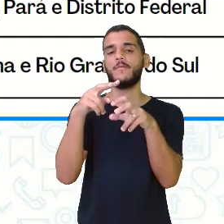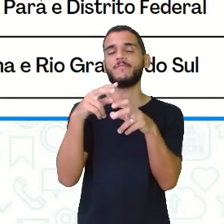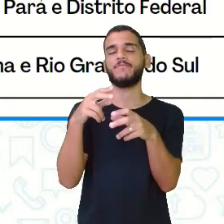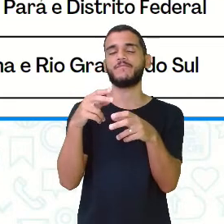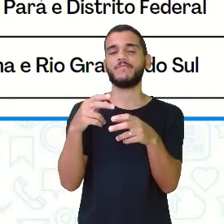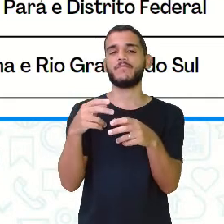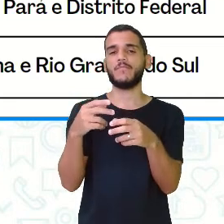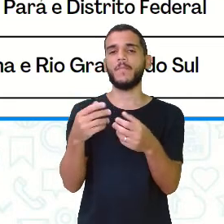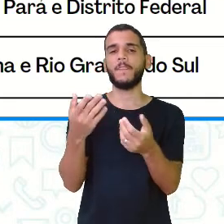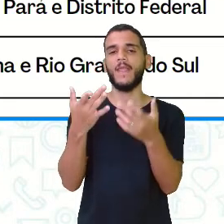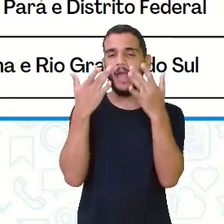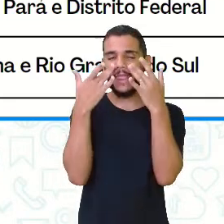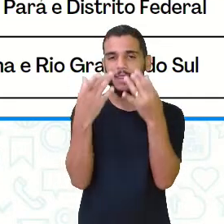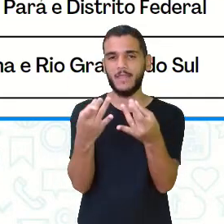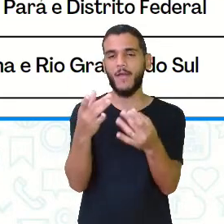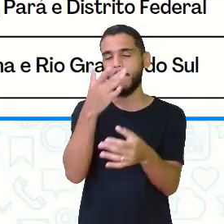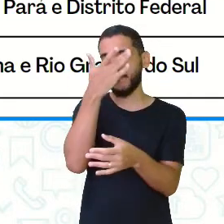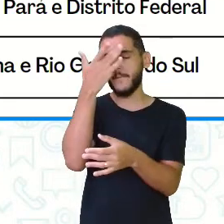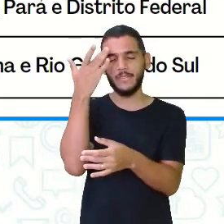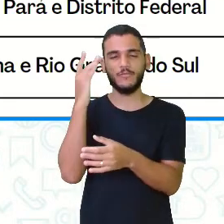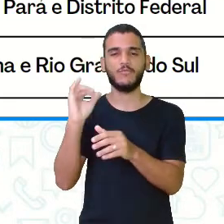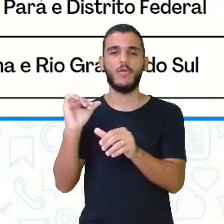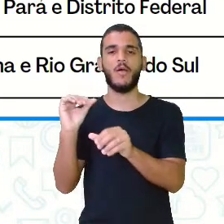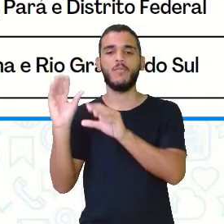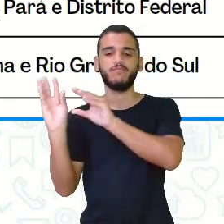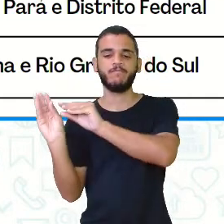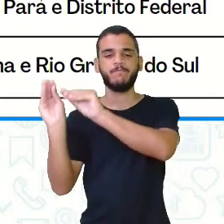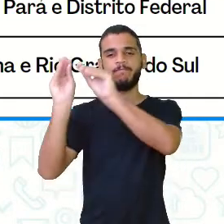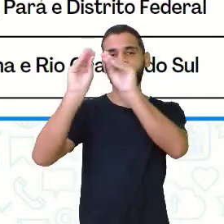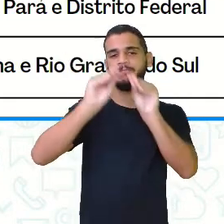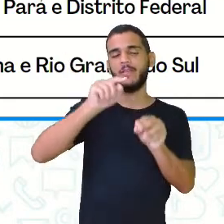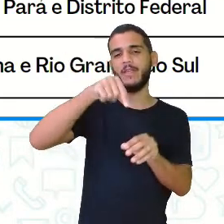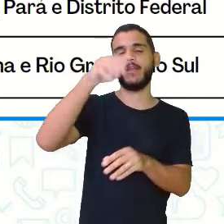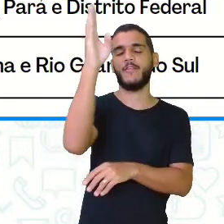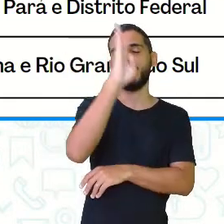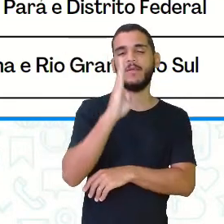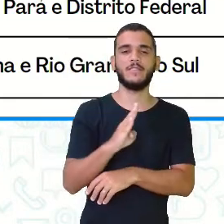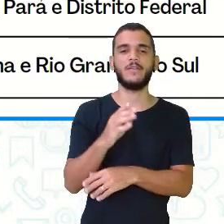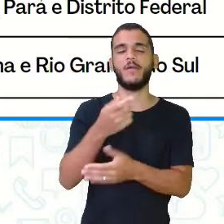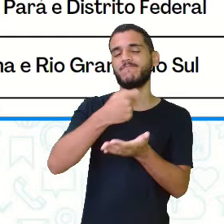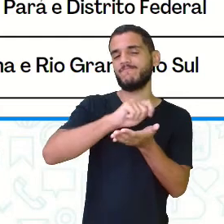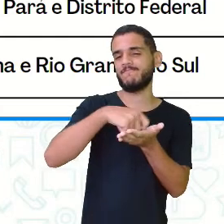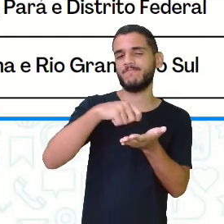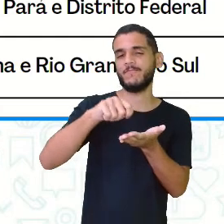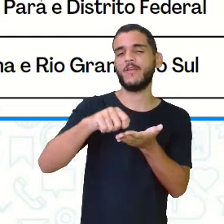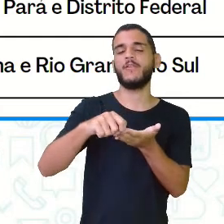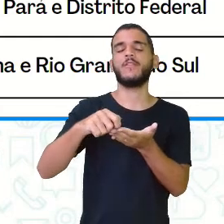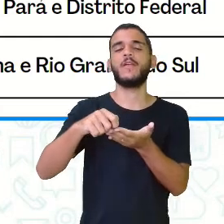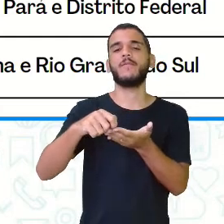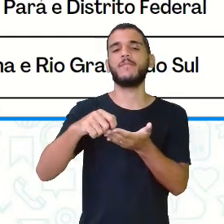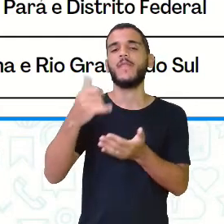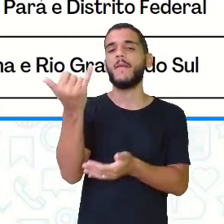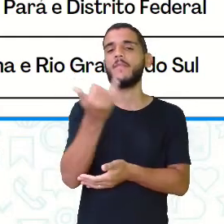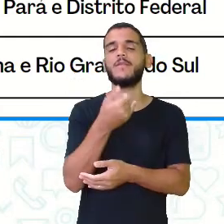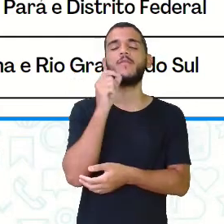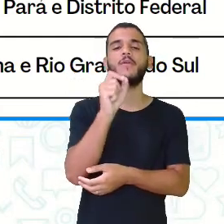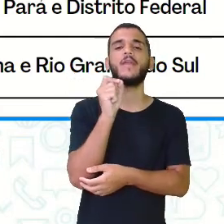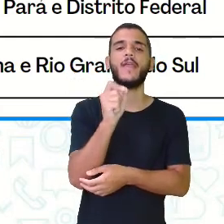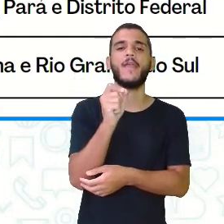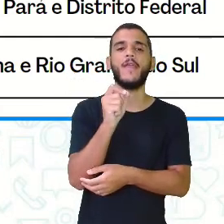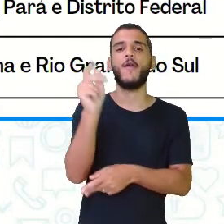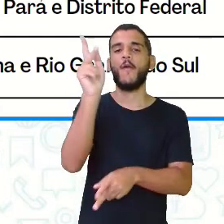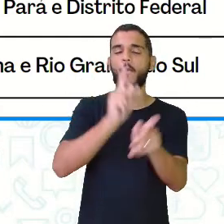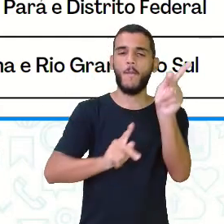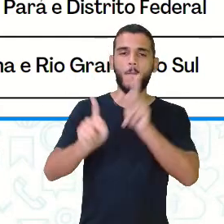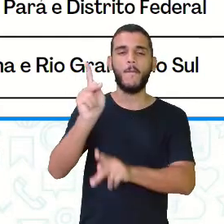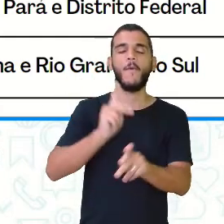aqui dos povos que se deslocaram aqui para o Brasil. Procura aí. Anota aí para mim. E diz depois. Quais foram os povos que vieram